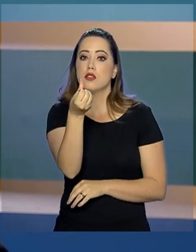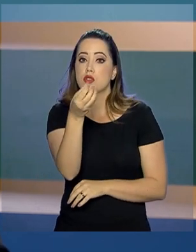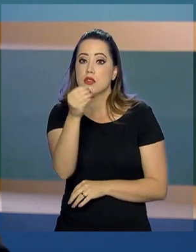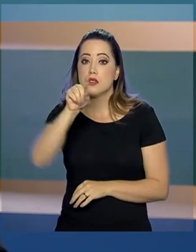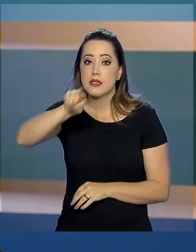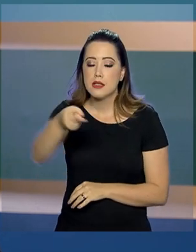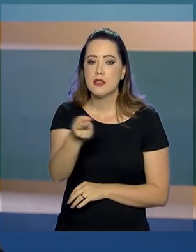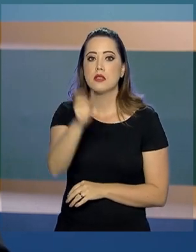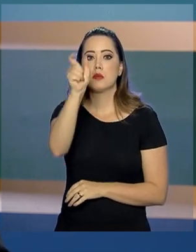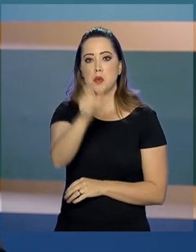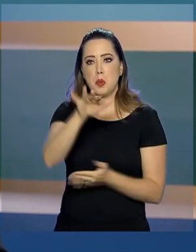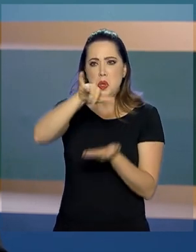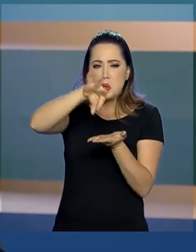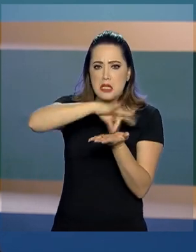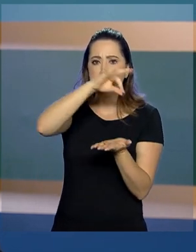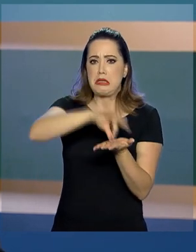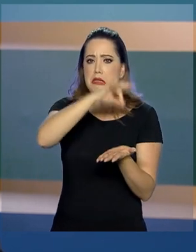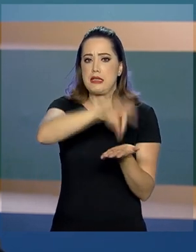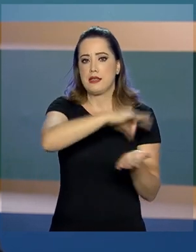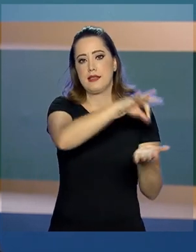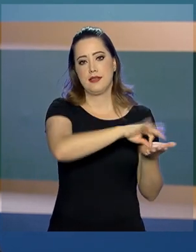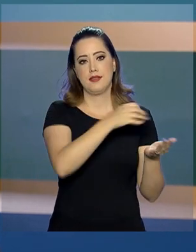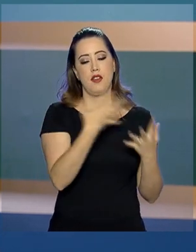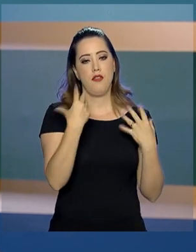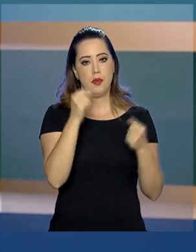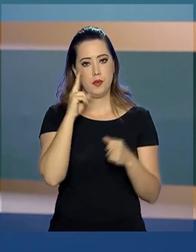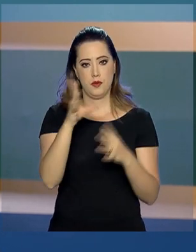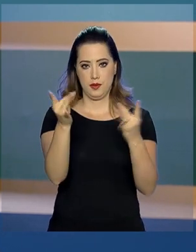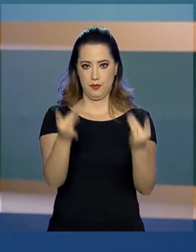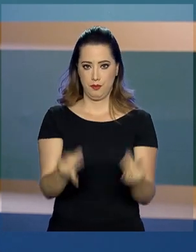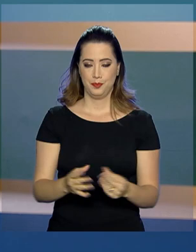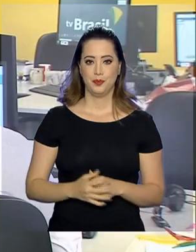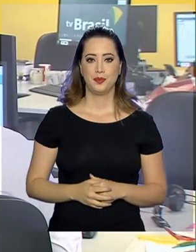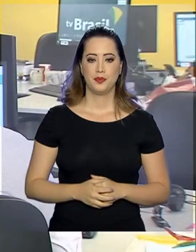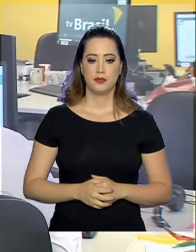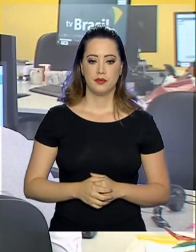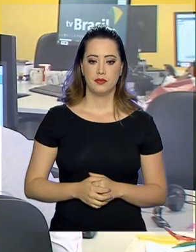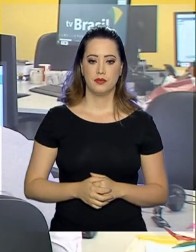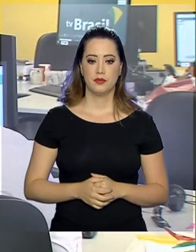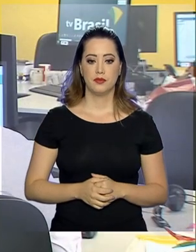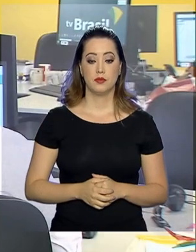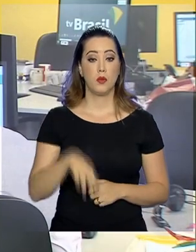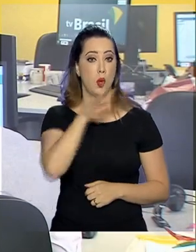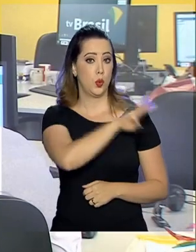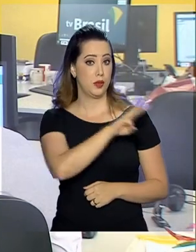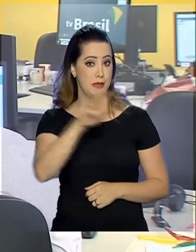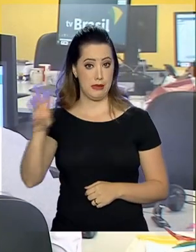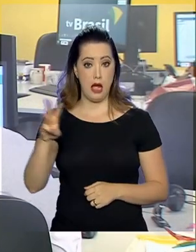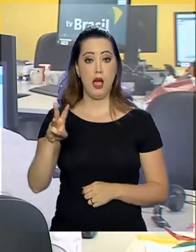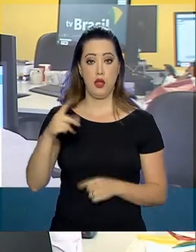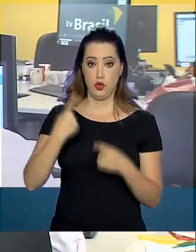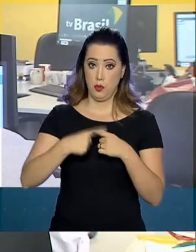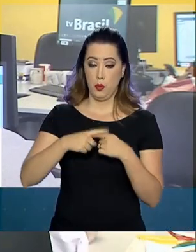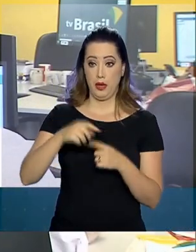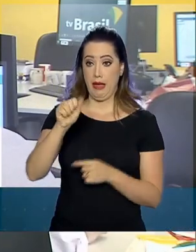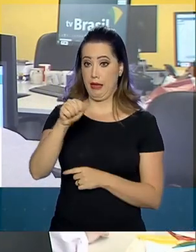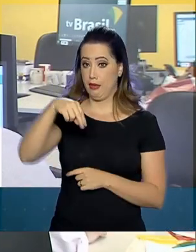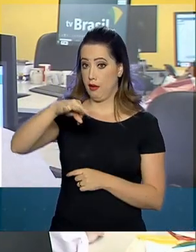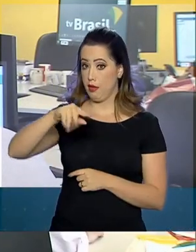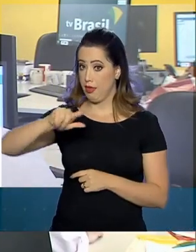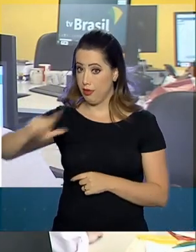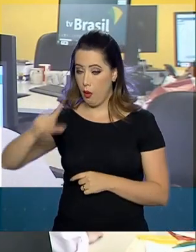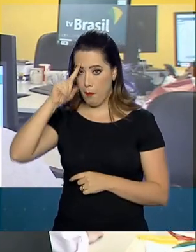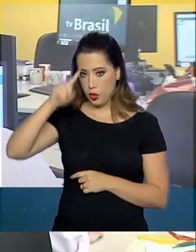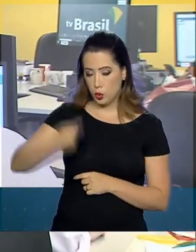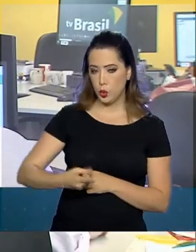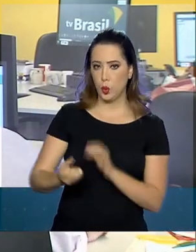cadastros. Quem tem as informações é o repórter Tiago Pimenta. O site foi uma determinação da Anatel, a Agência